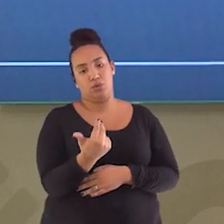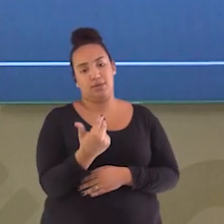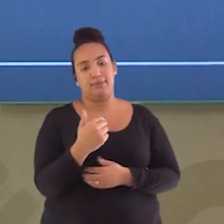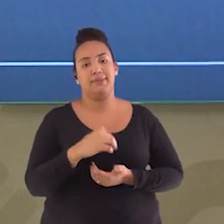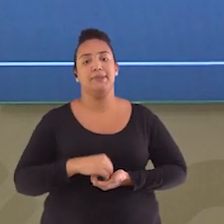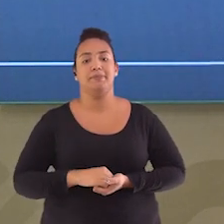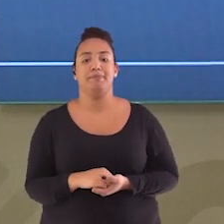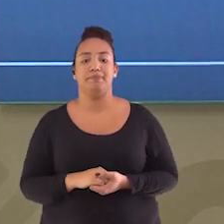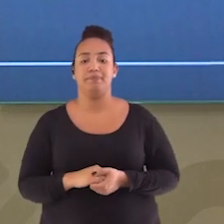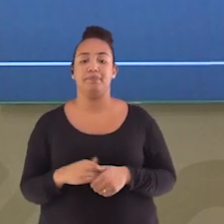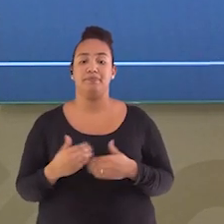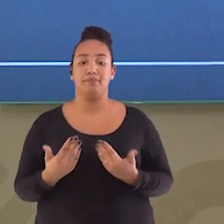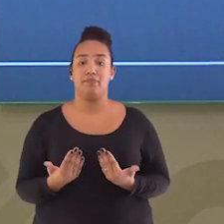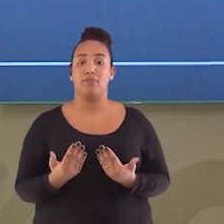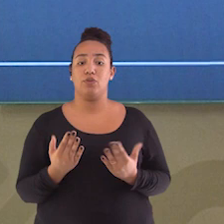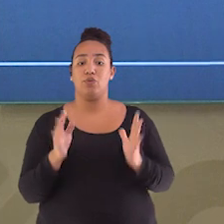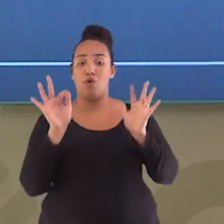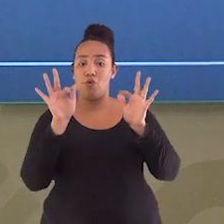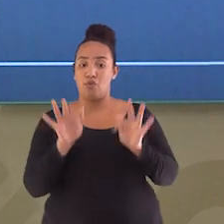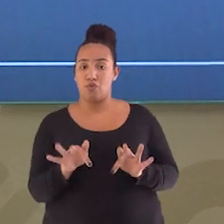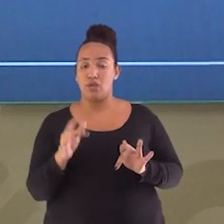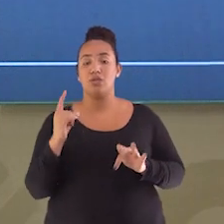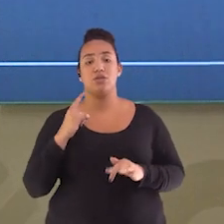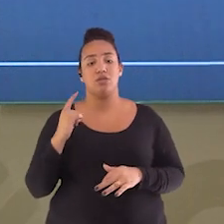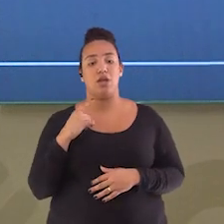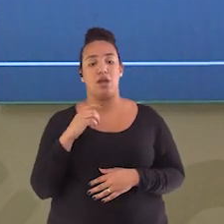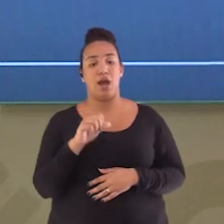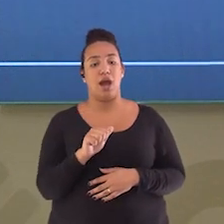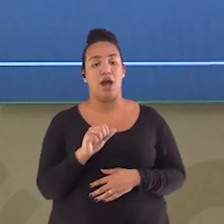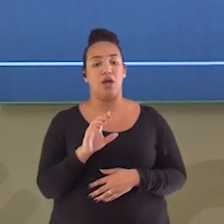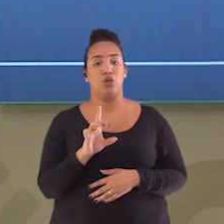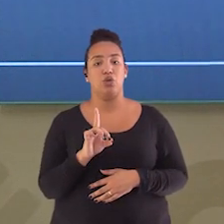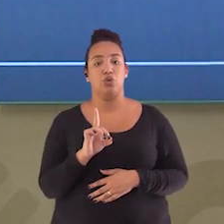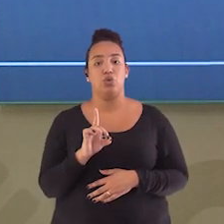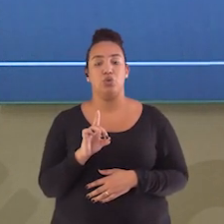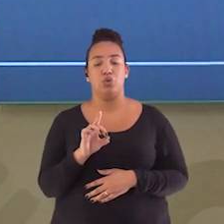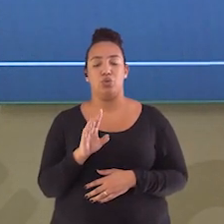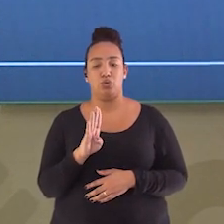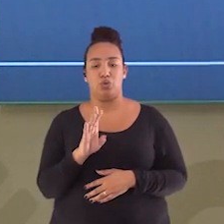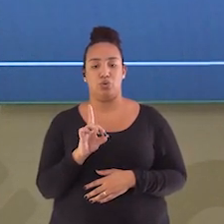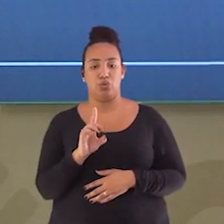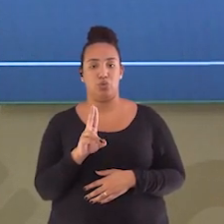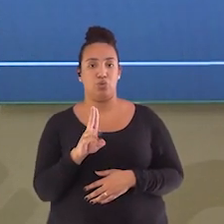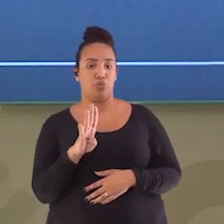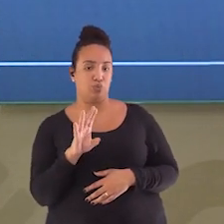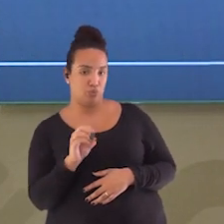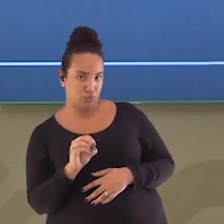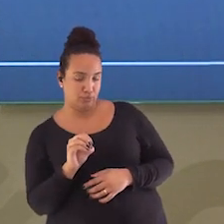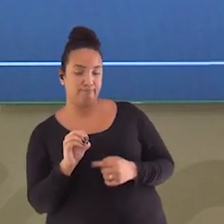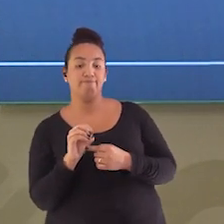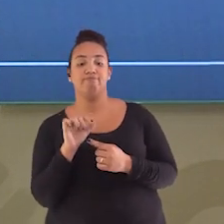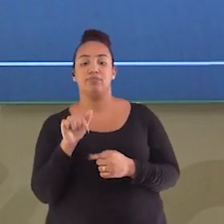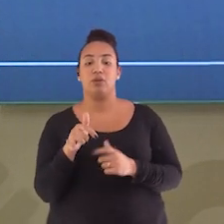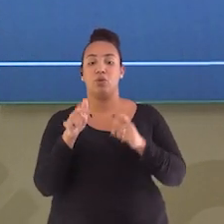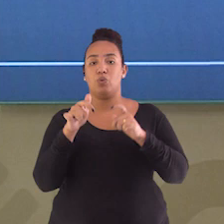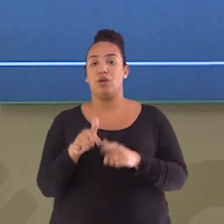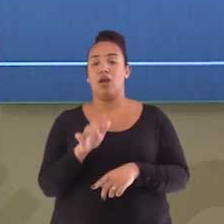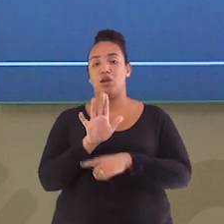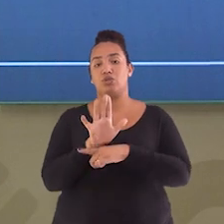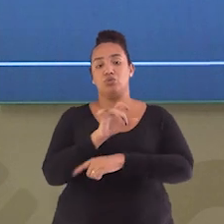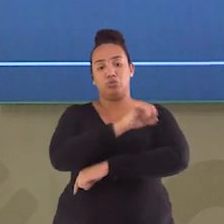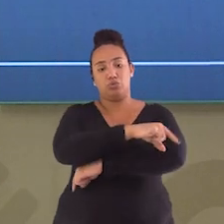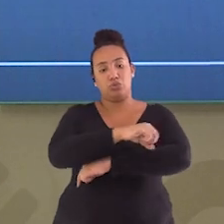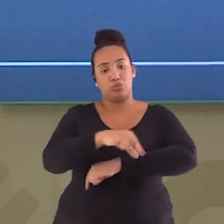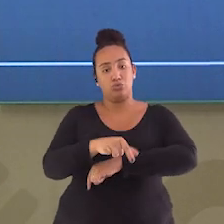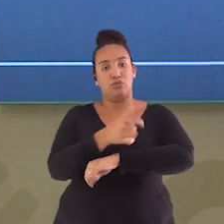material resultante desse processo é o adubo natural a ser usado em hortas e vasos. Como são locais onde ocorrem as reações, os